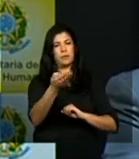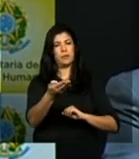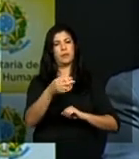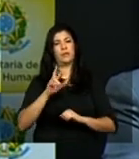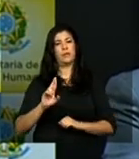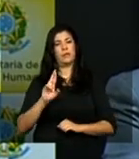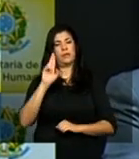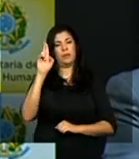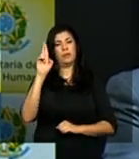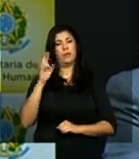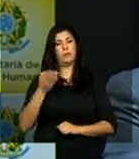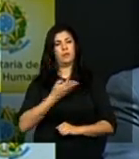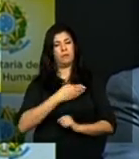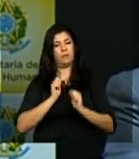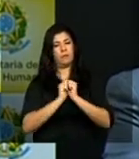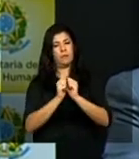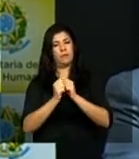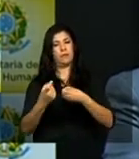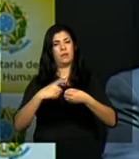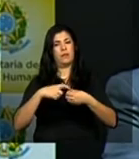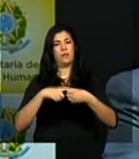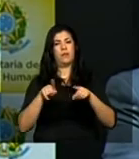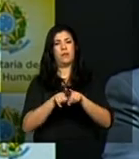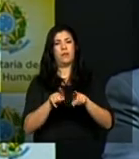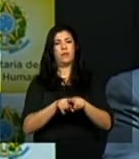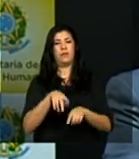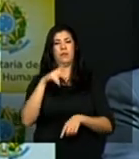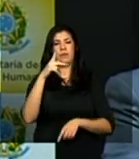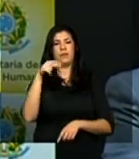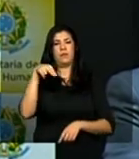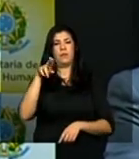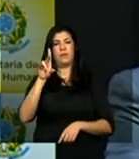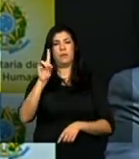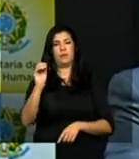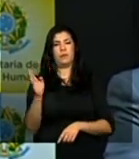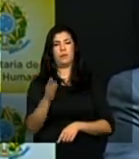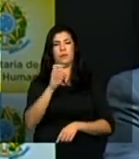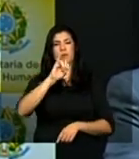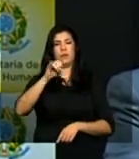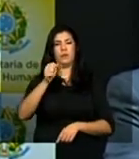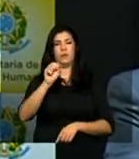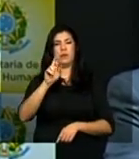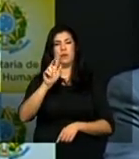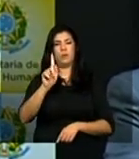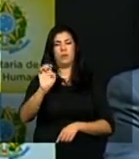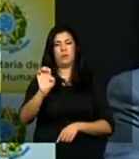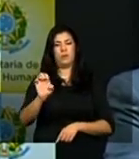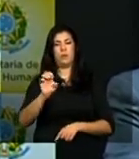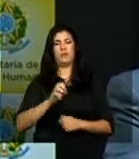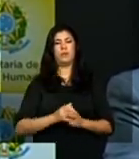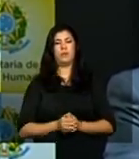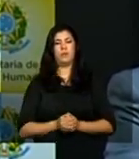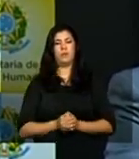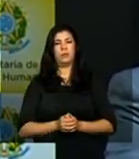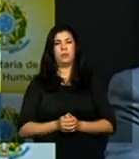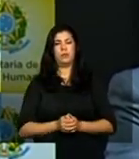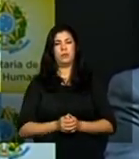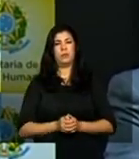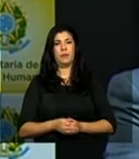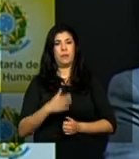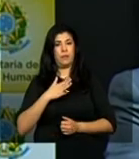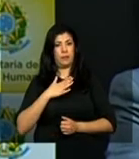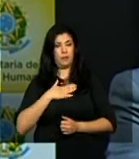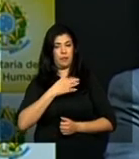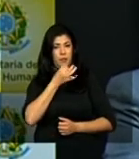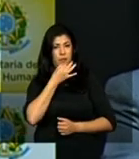PNUD nosso companheiro e parceiro o Jorge Sider bem especialmente para mim